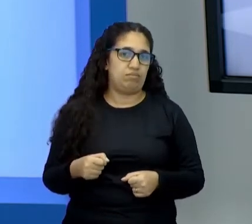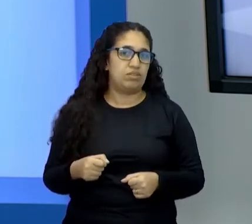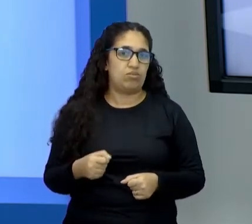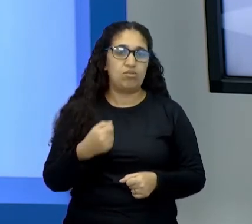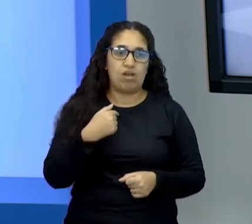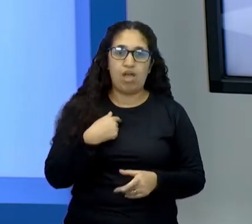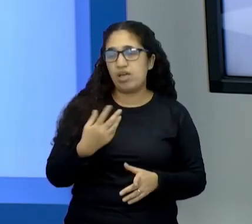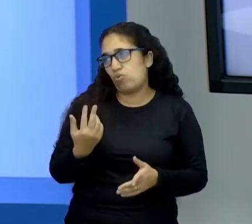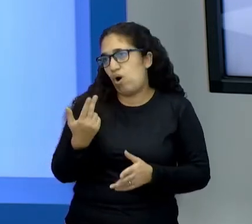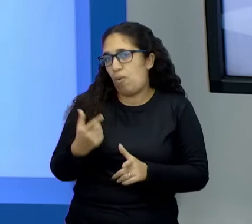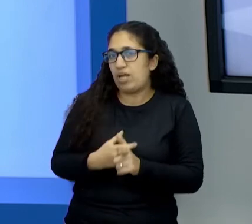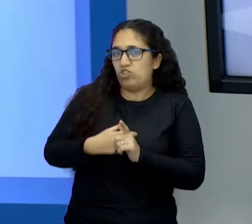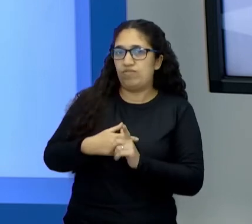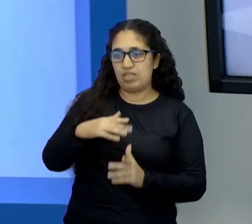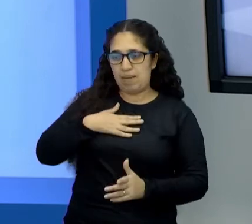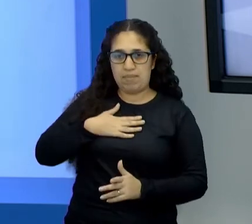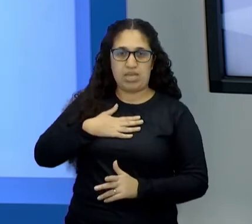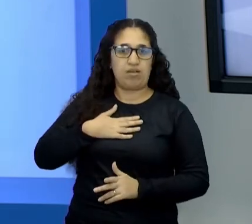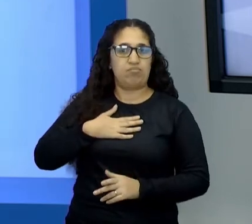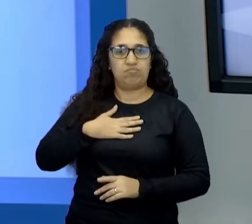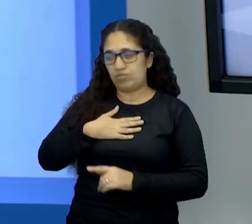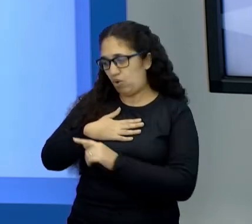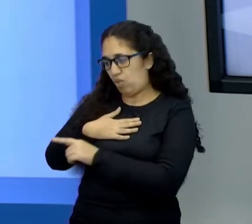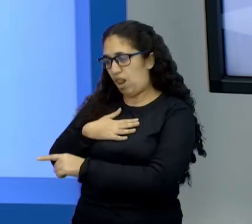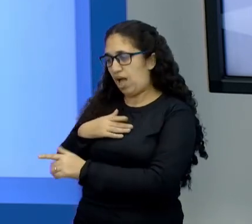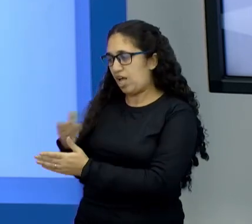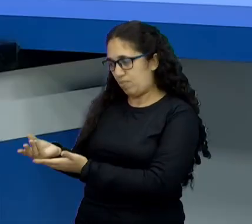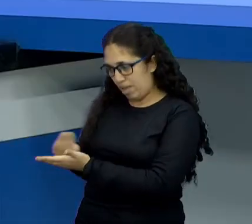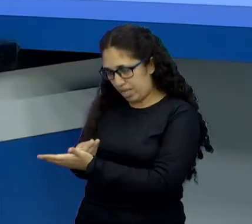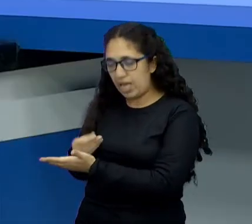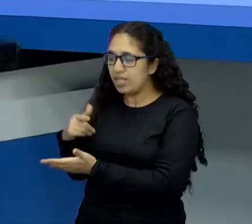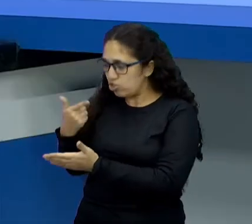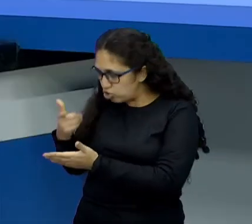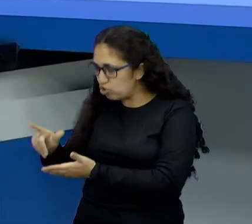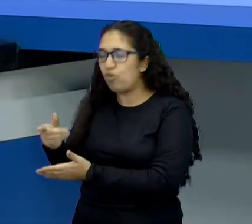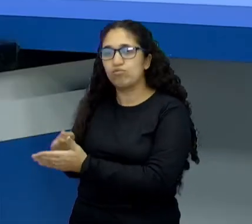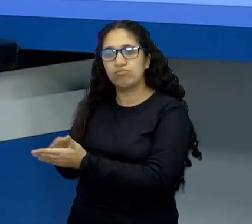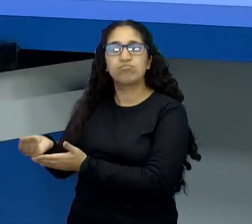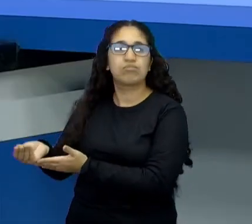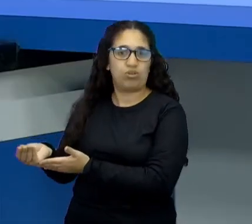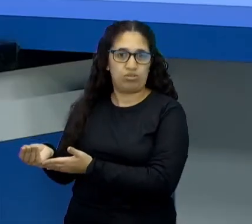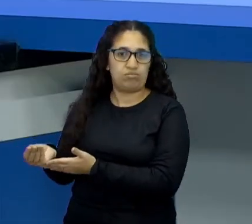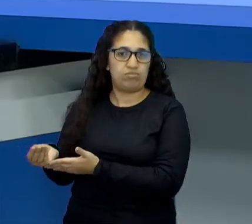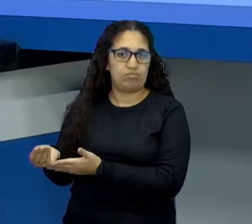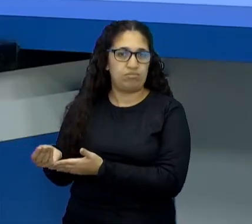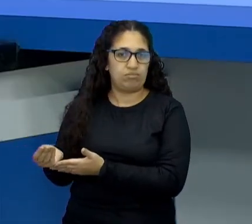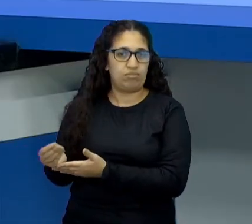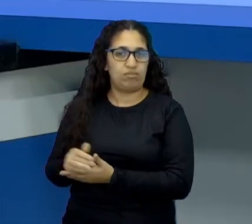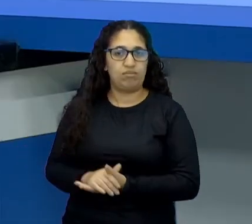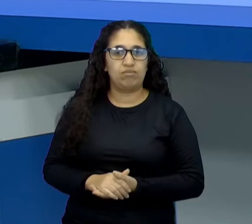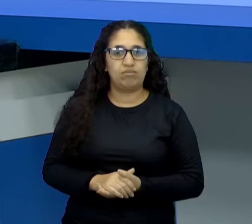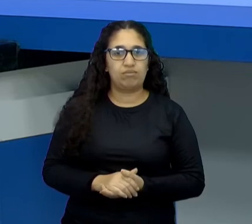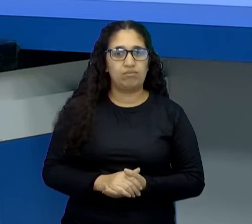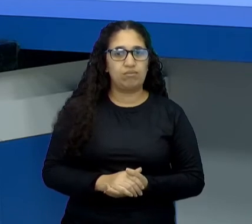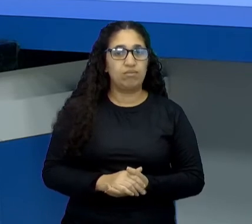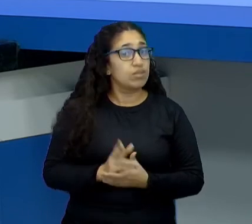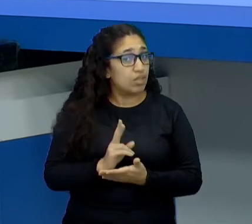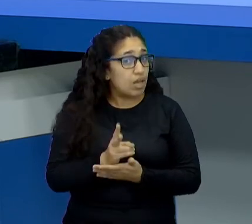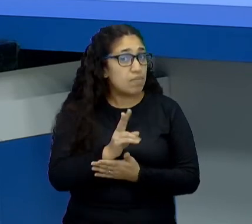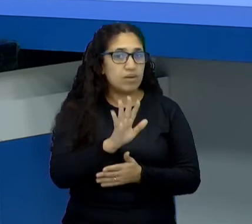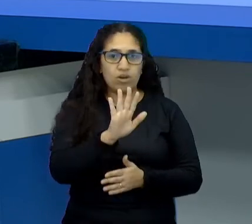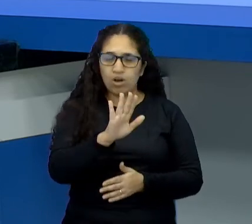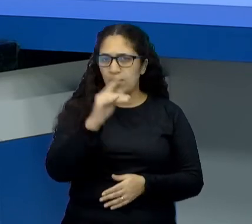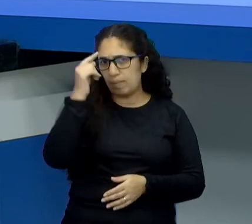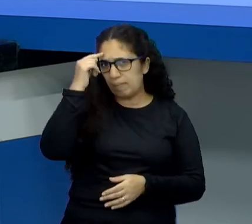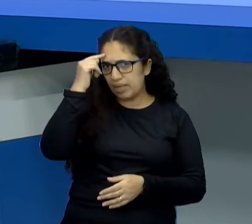comigo mesma. Então, falo, tá faltando lá, eu preciso repor. É isso. Sempre tem que repor. E sempre pensar